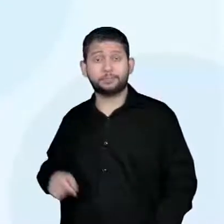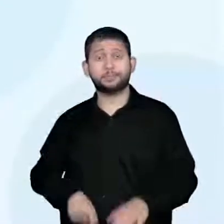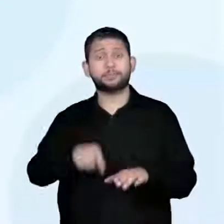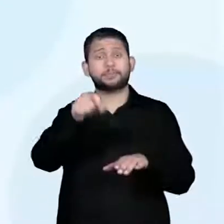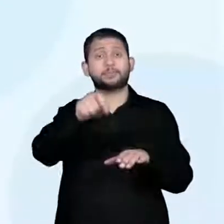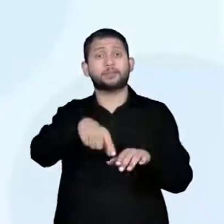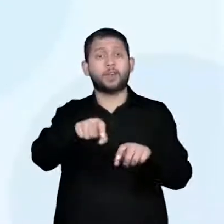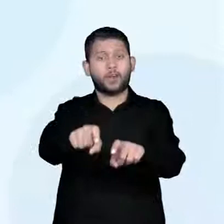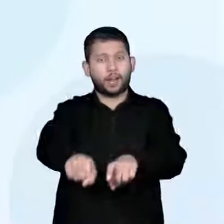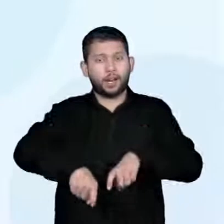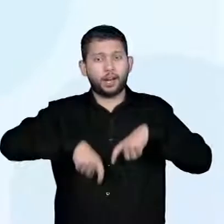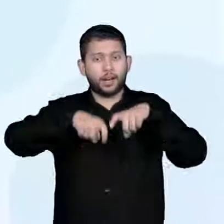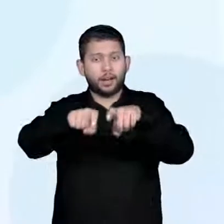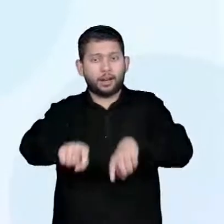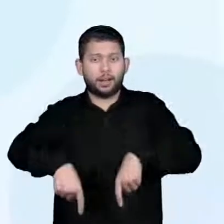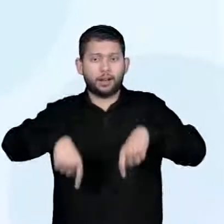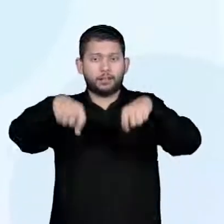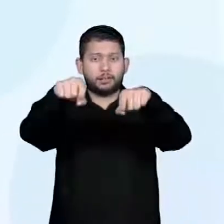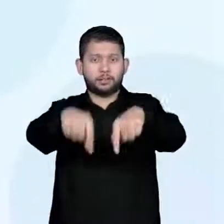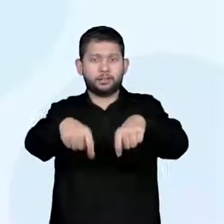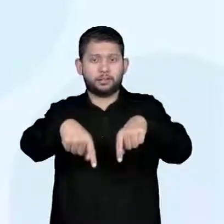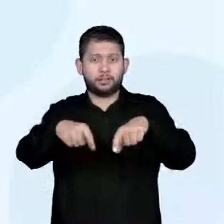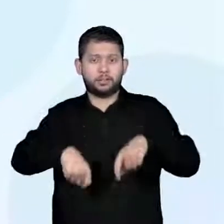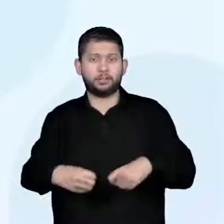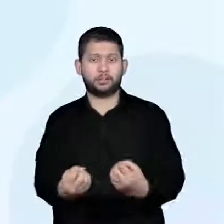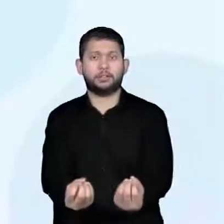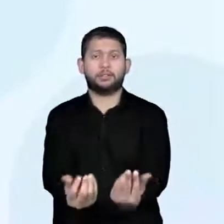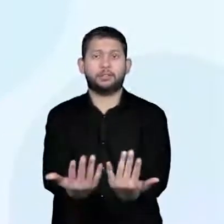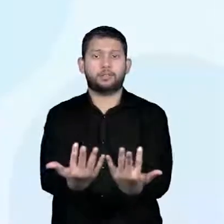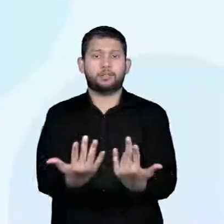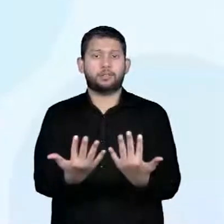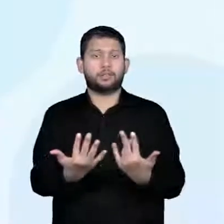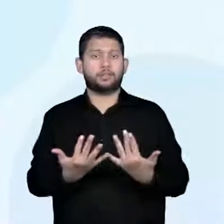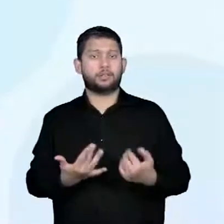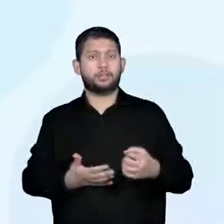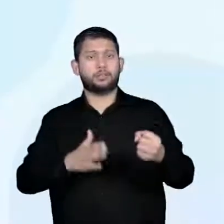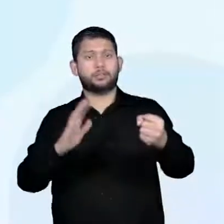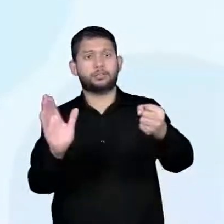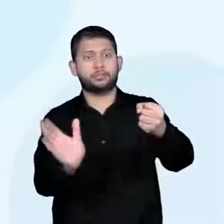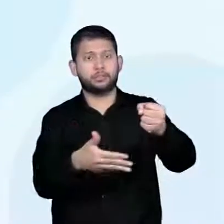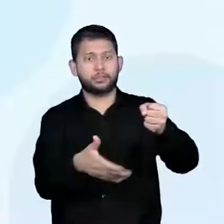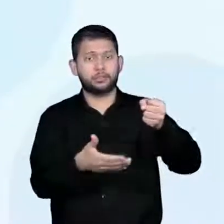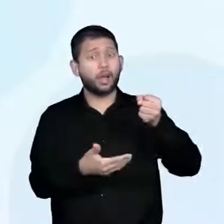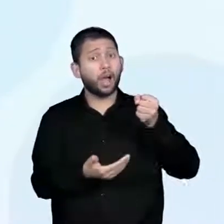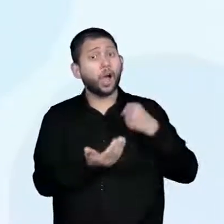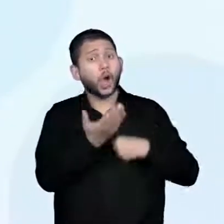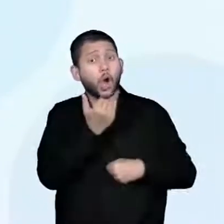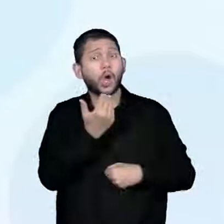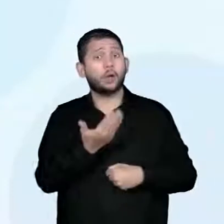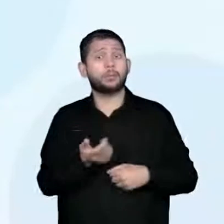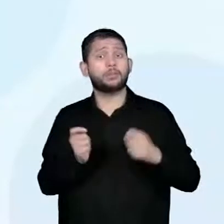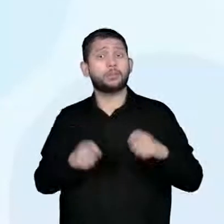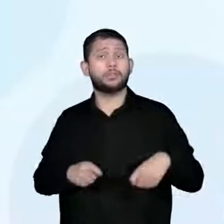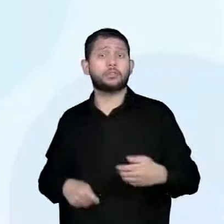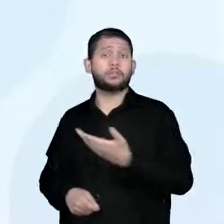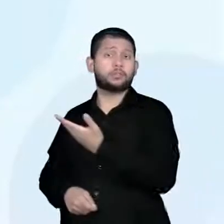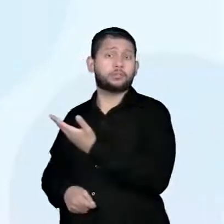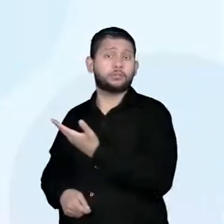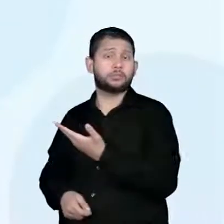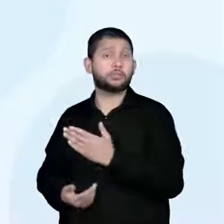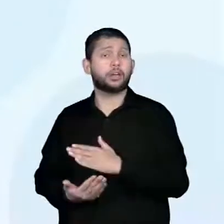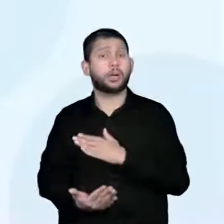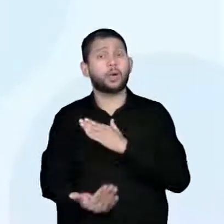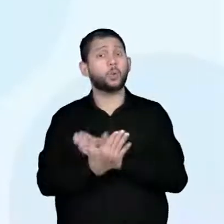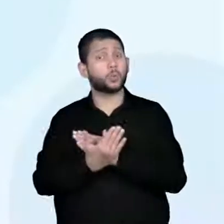agricultura. O que é a agricultura? A agricultura é o conjunto de técnicas utilizada para o cultivo de planta, com o objetivo